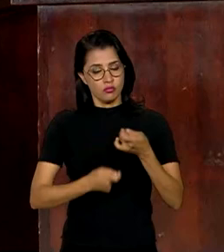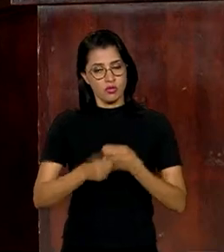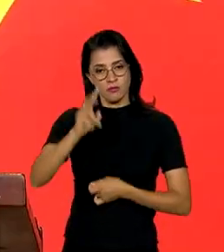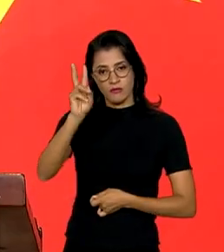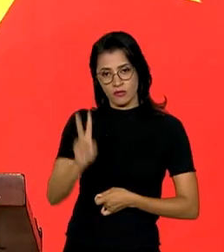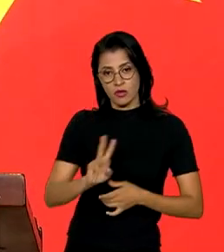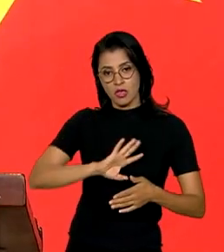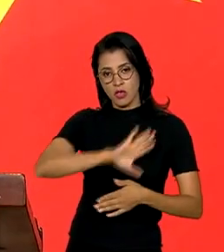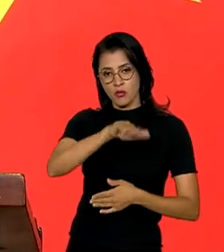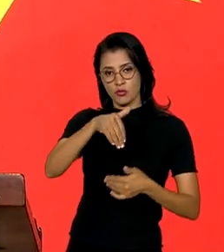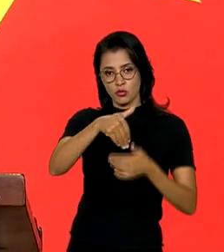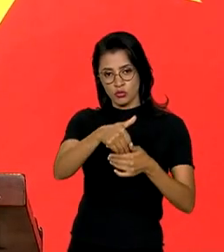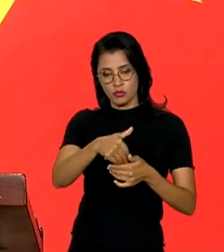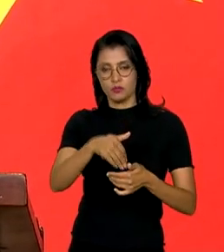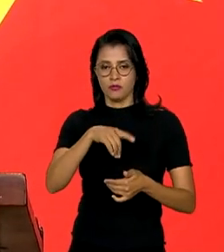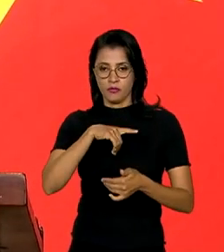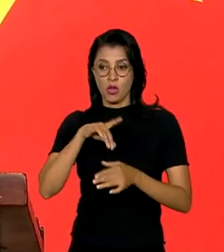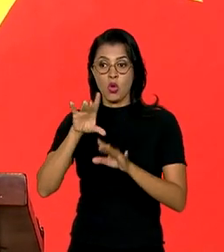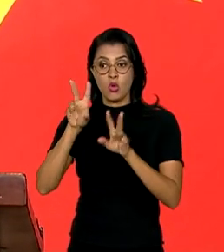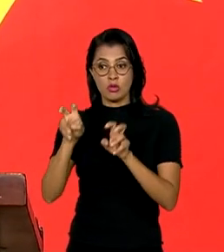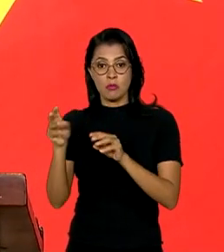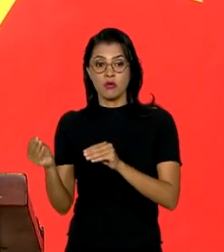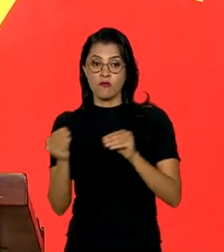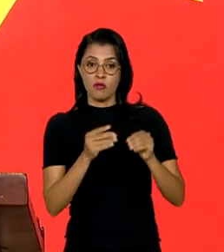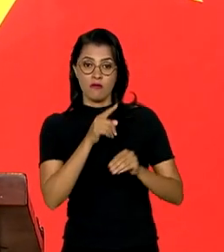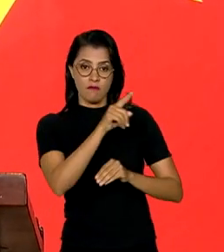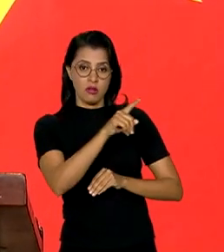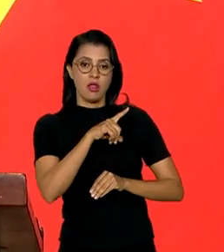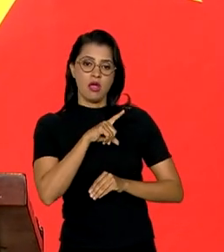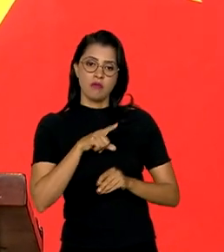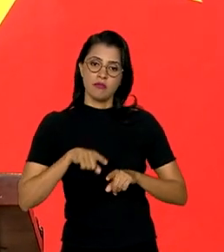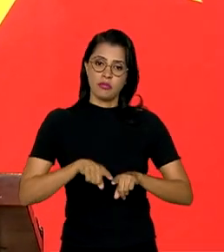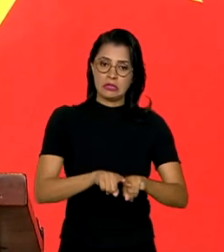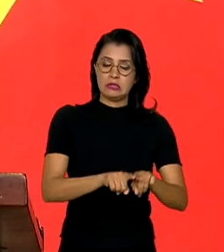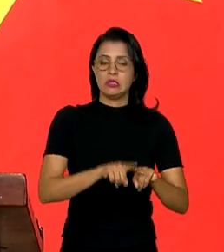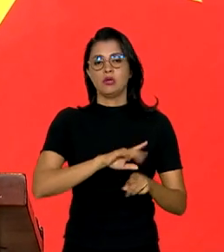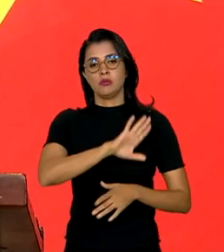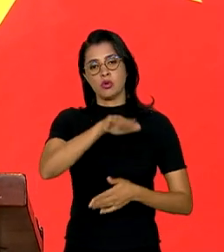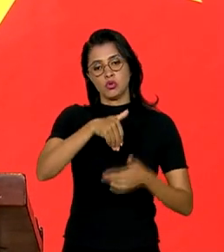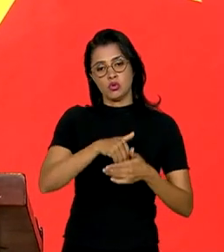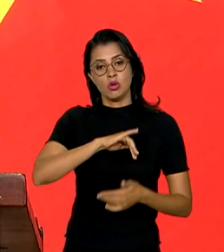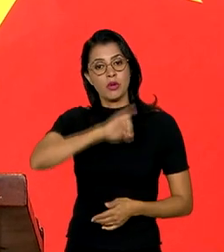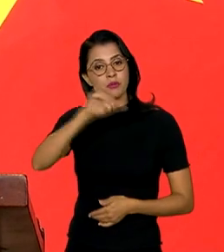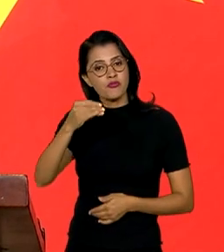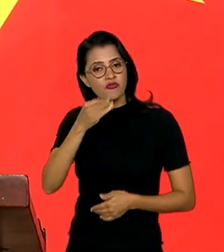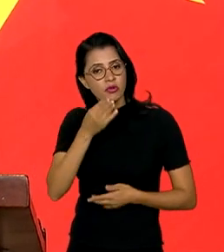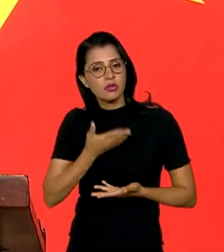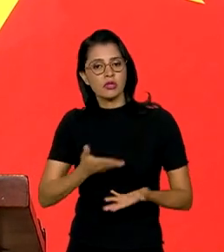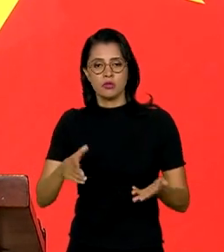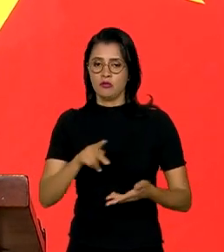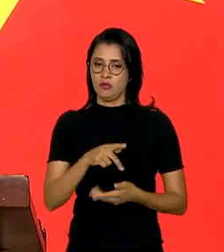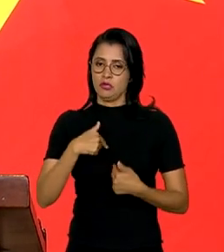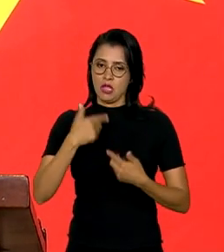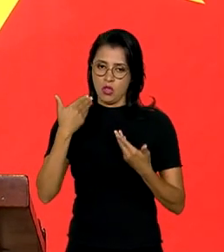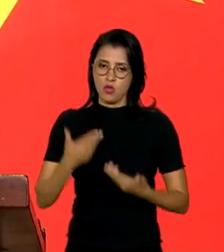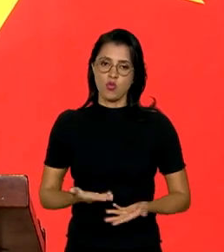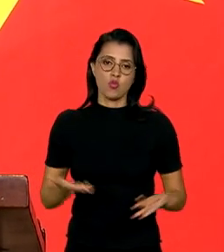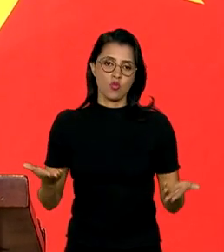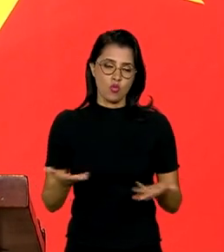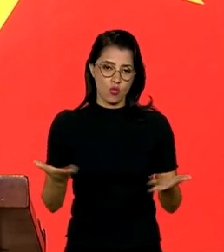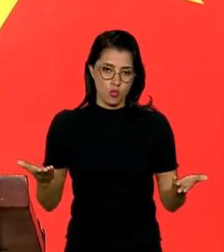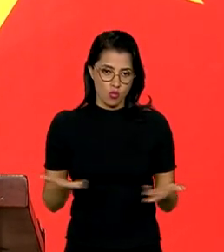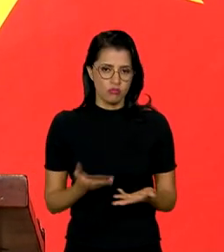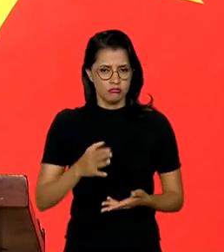Mercosul. Vou levar o tema a nossos parceiros do Mercosul aproveitando a presidência brasileira. Tenho